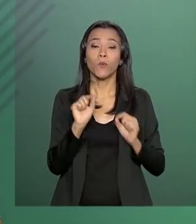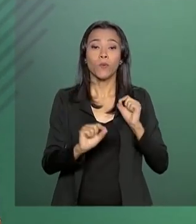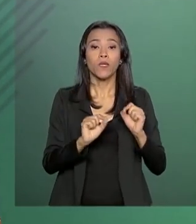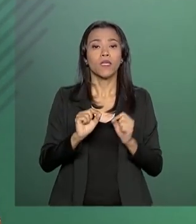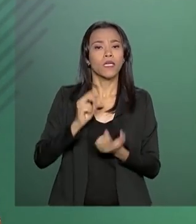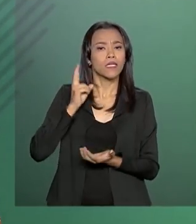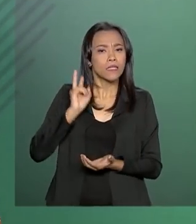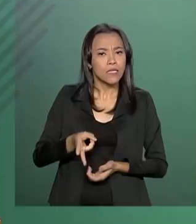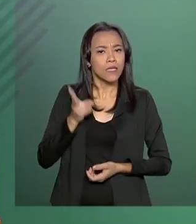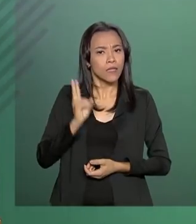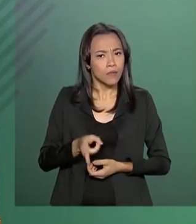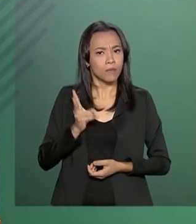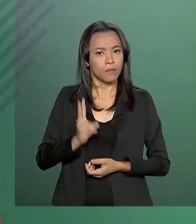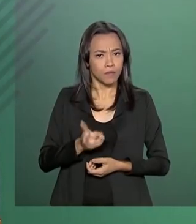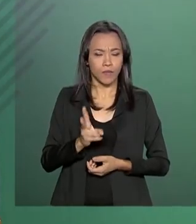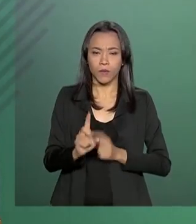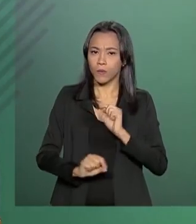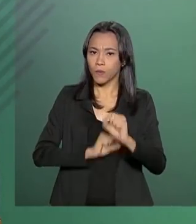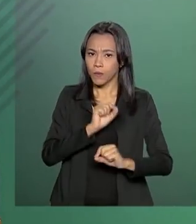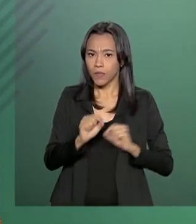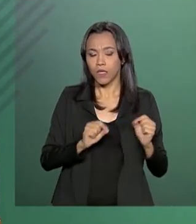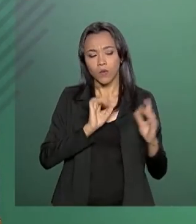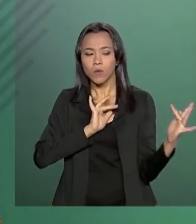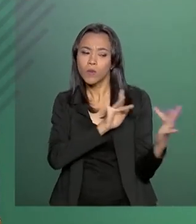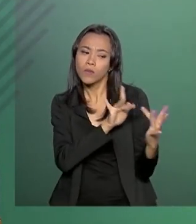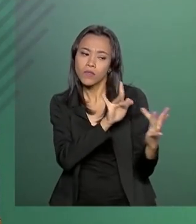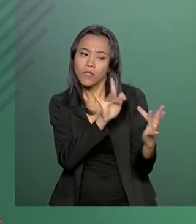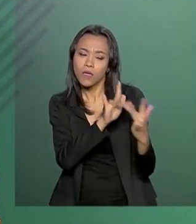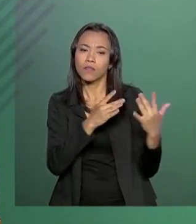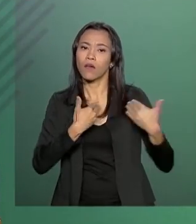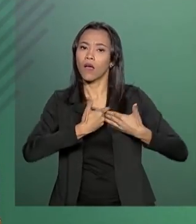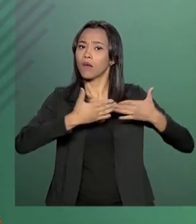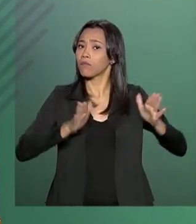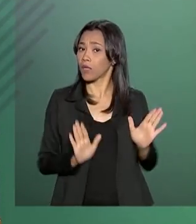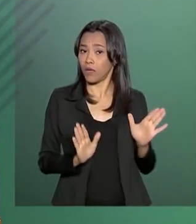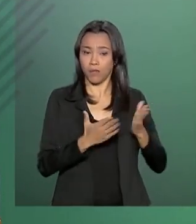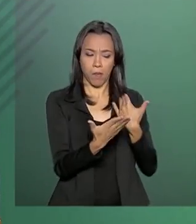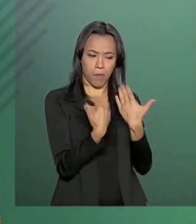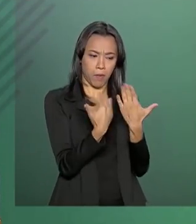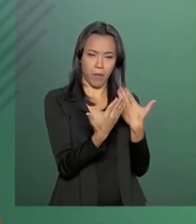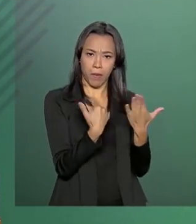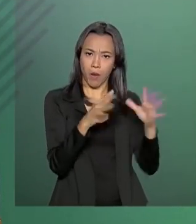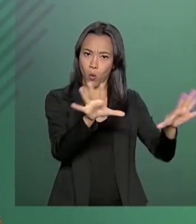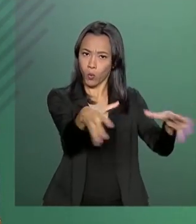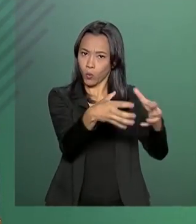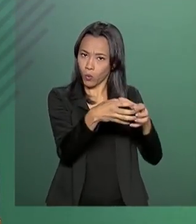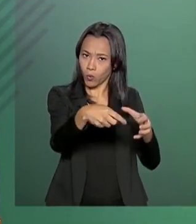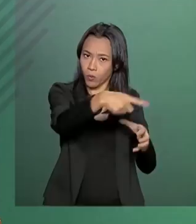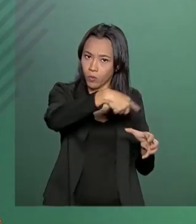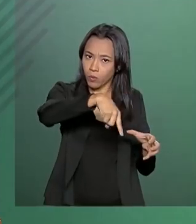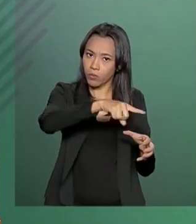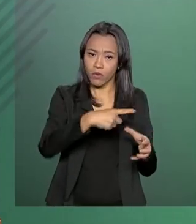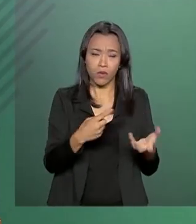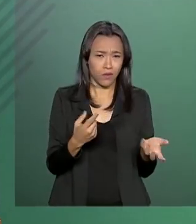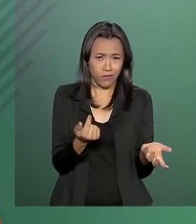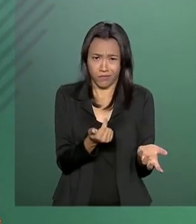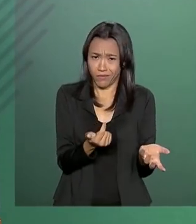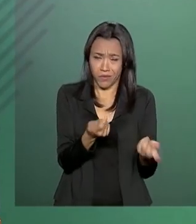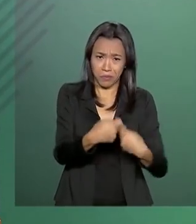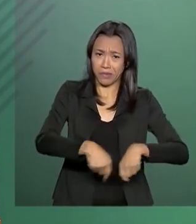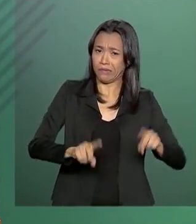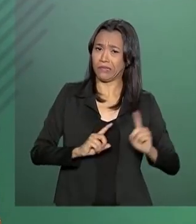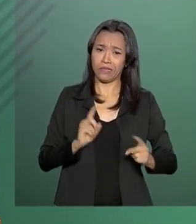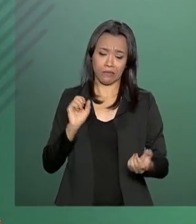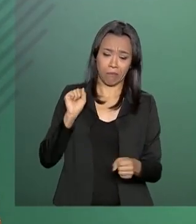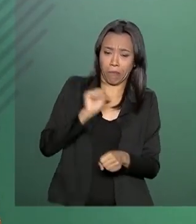diuturnamente um canal de ligação aberto com a categoria, é de que não há motivos para essa